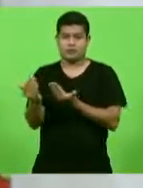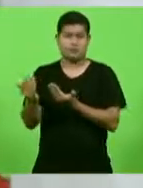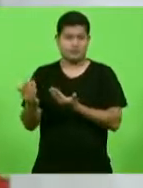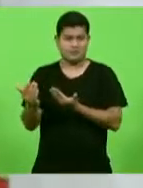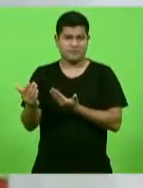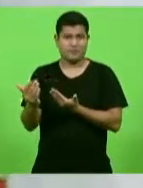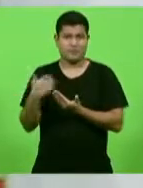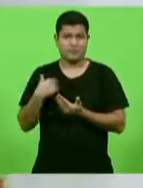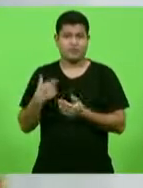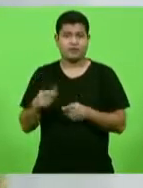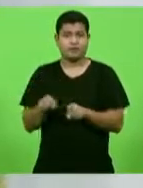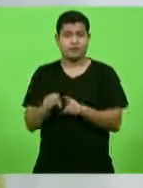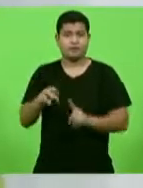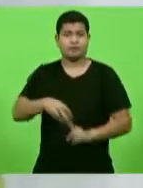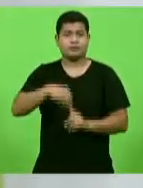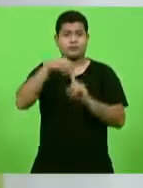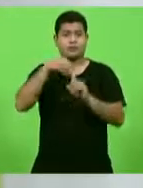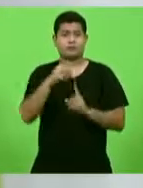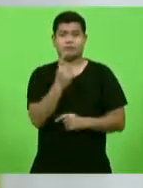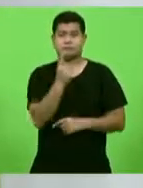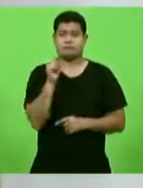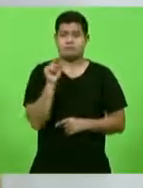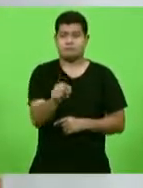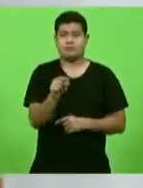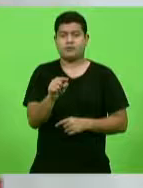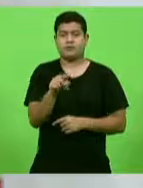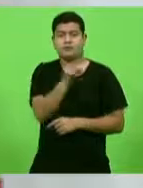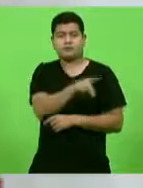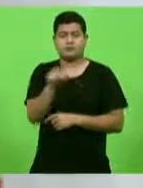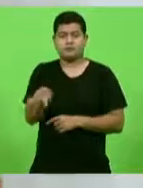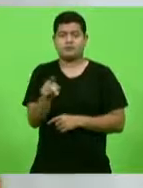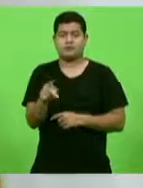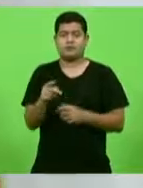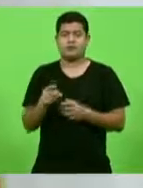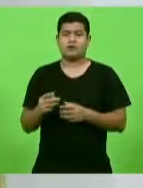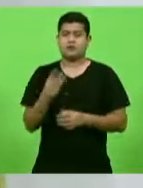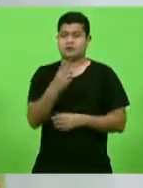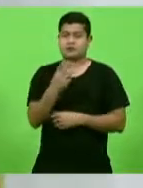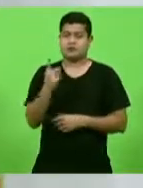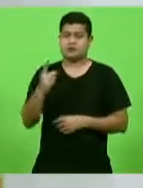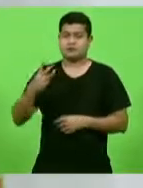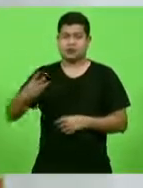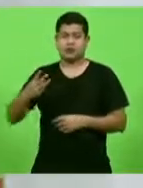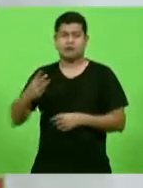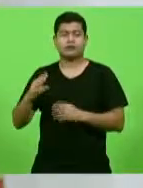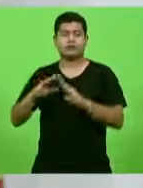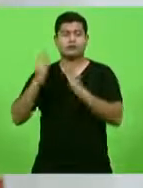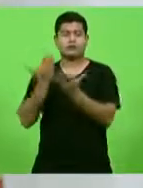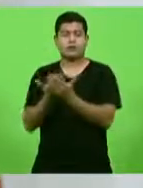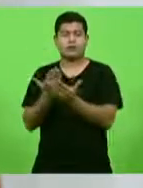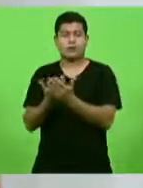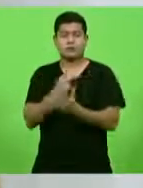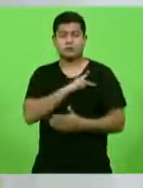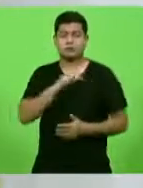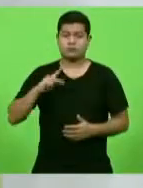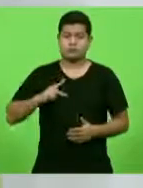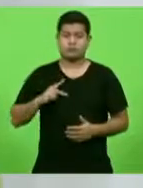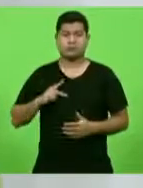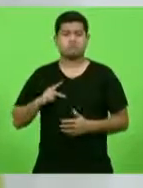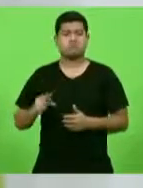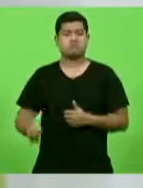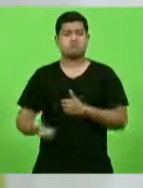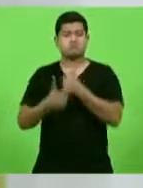professores de 303 escolas públicas e impactados positivamente mais de